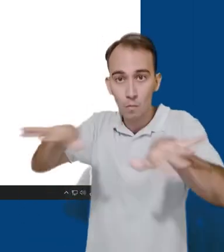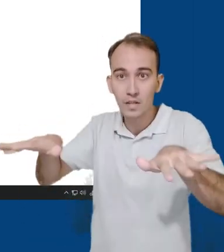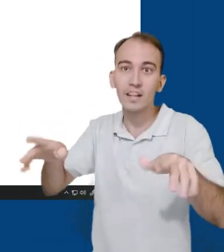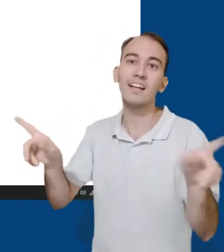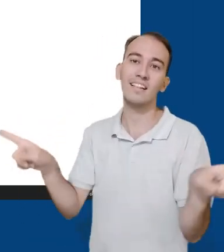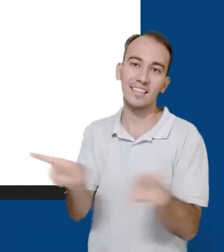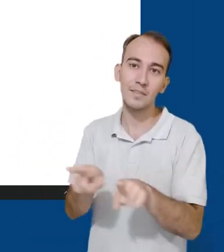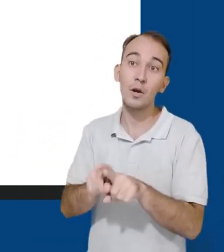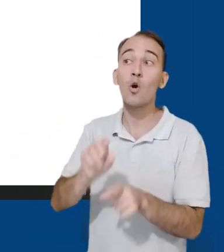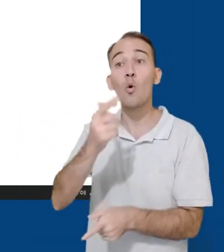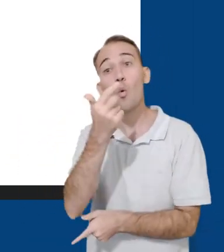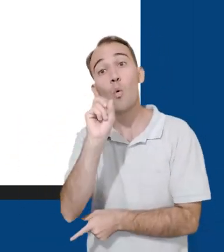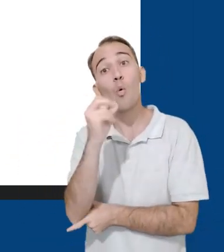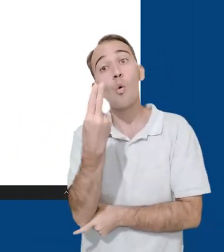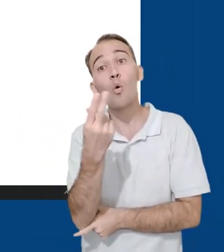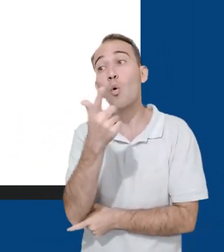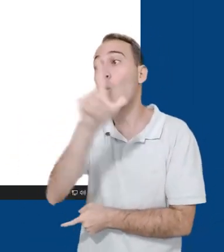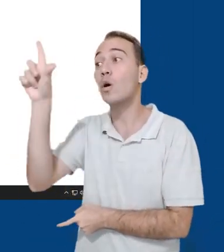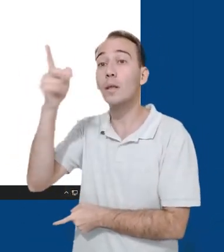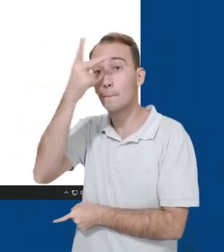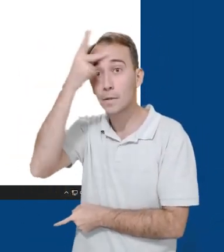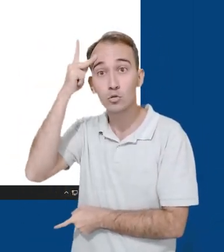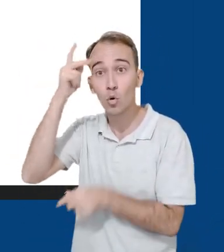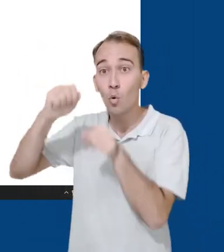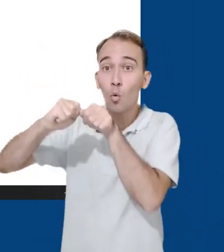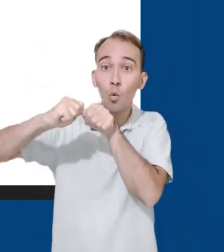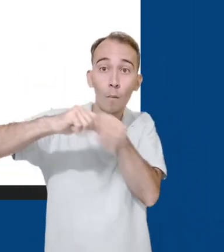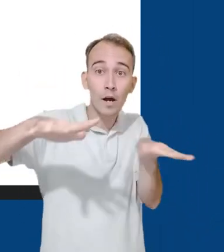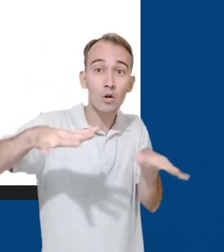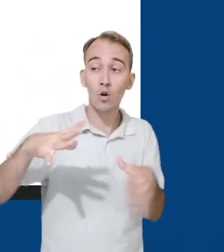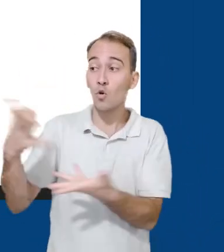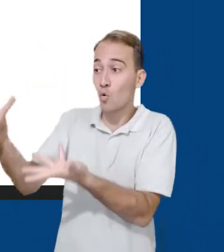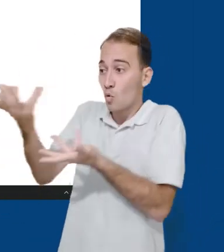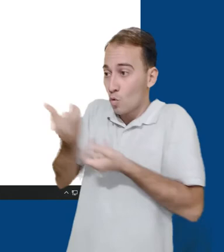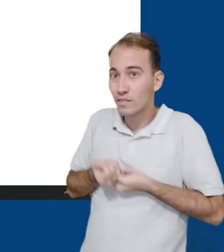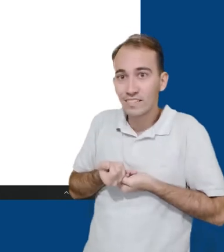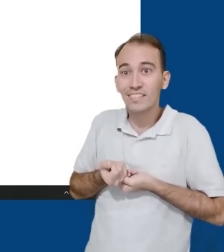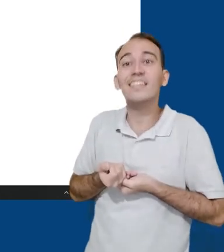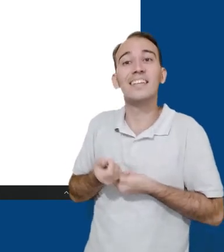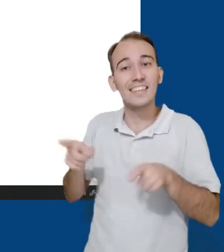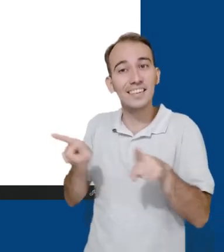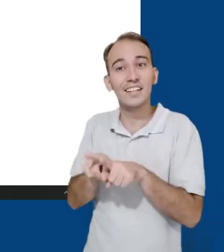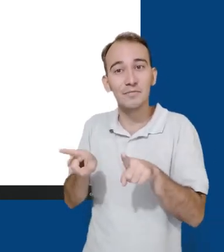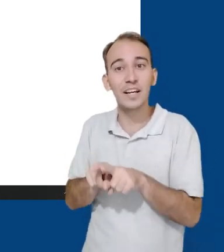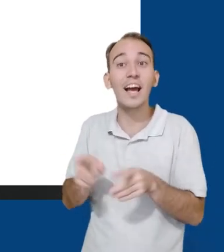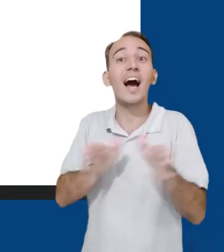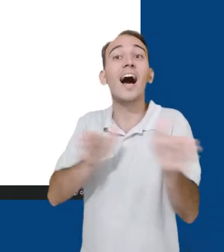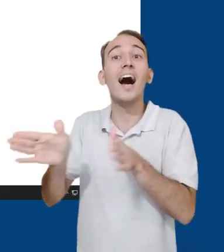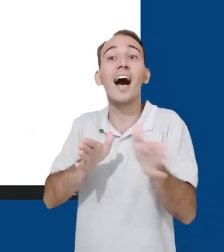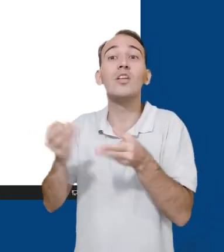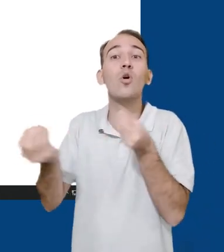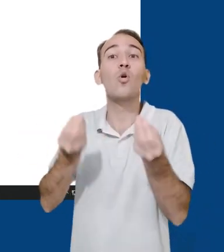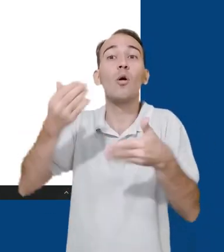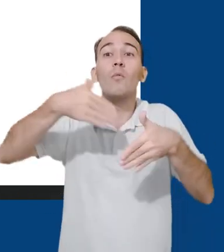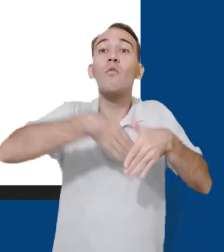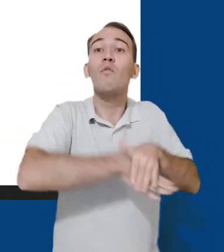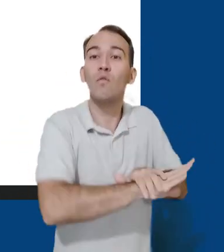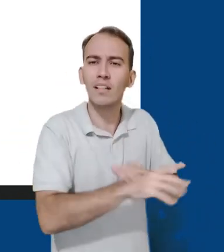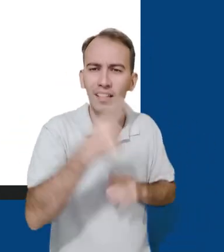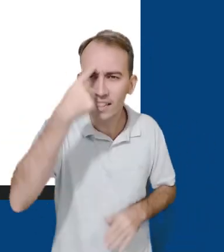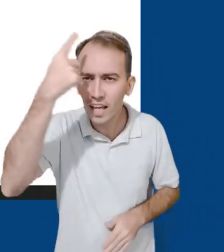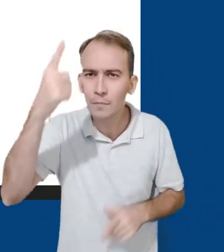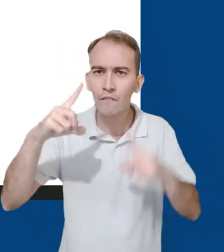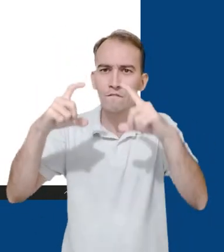ou fotos compartilhados criados por você ou por outras pessoas aparecem nessa aba. Para acessar as suas fotos